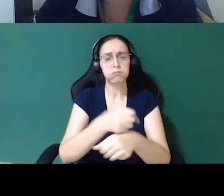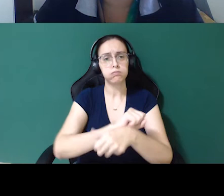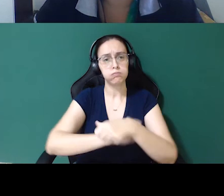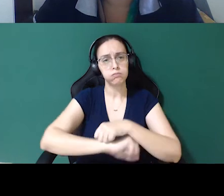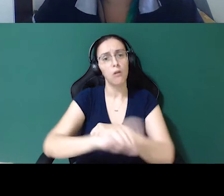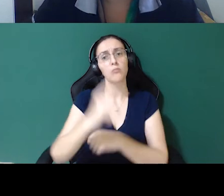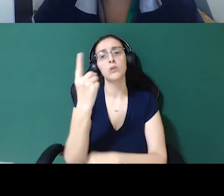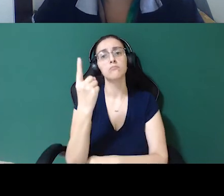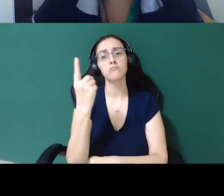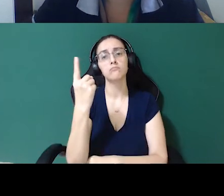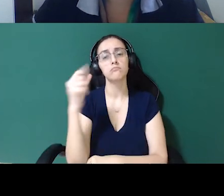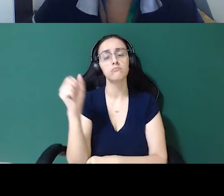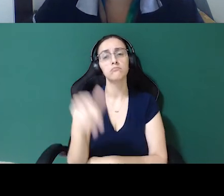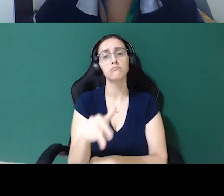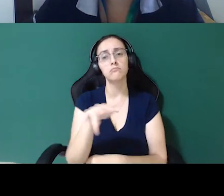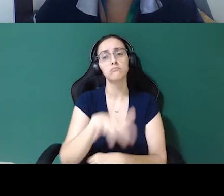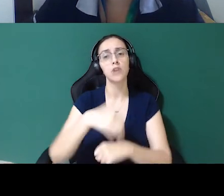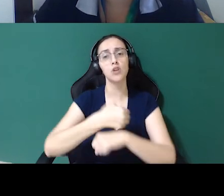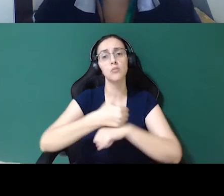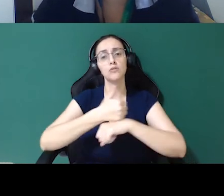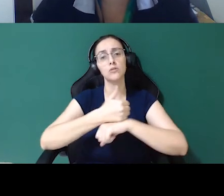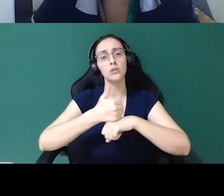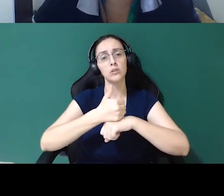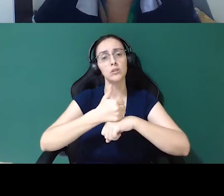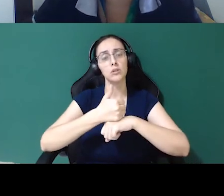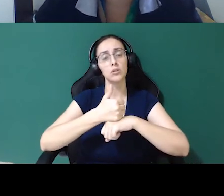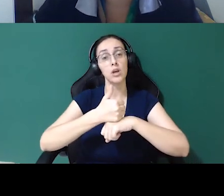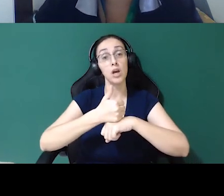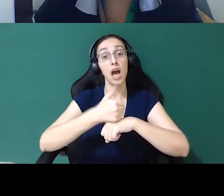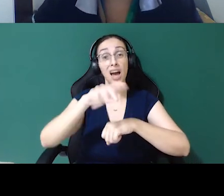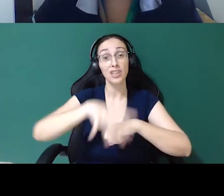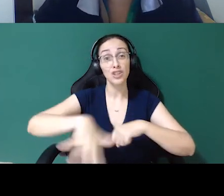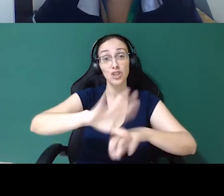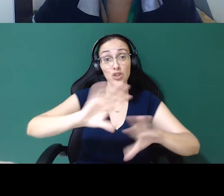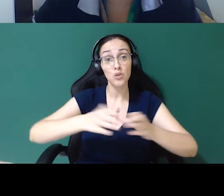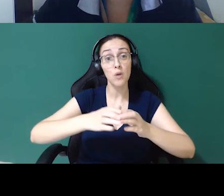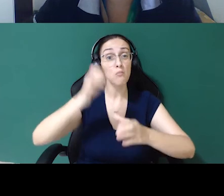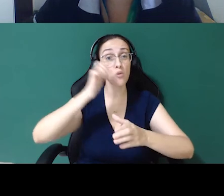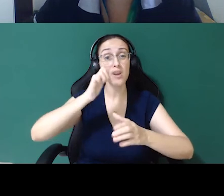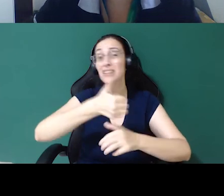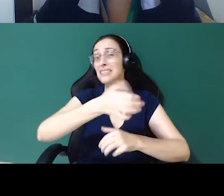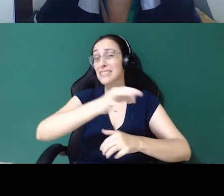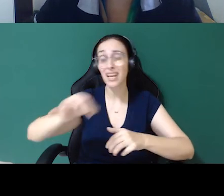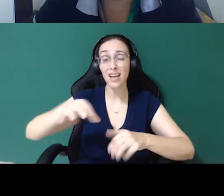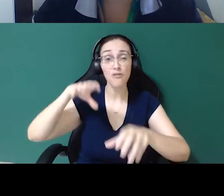profissional numa turma que foram formadas quase 100 mulheres. eu já tinha, né,